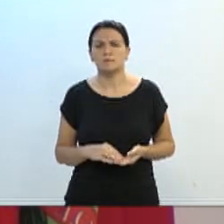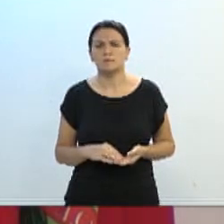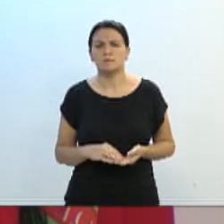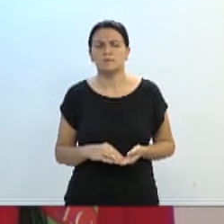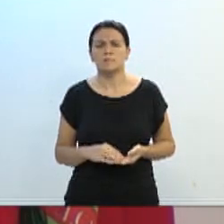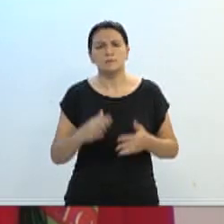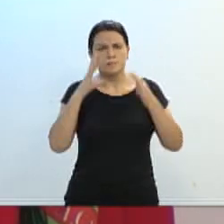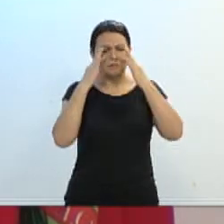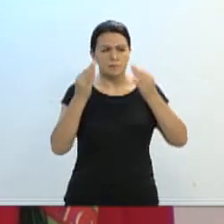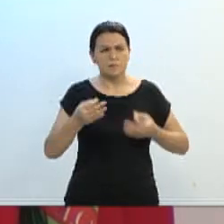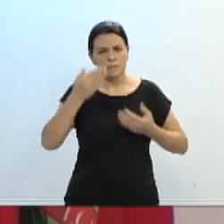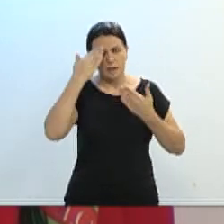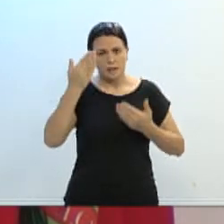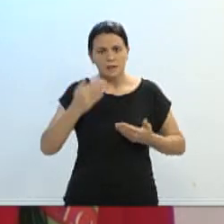Pela atenção, o meu muito obrigado. Obrigado.